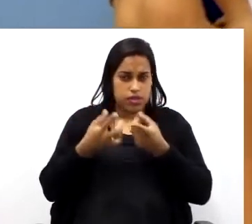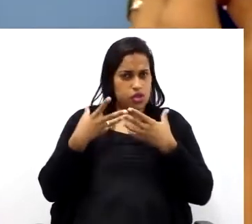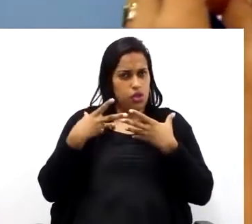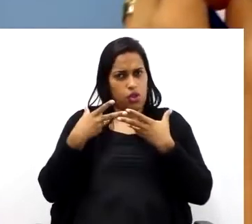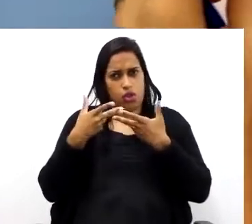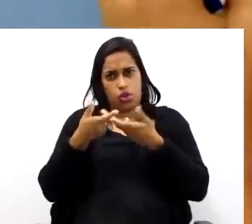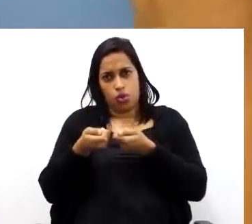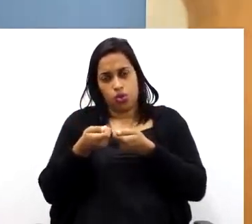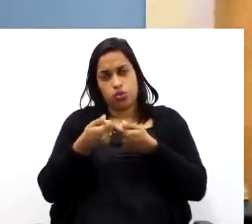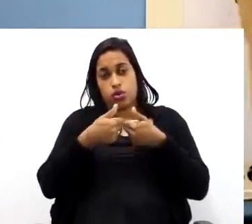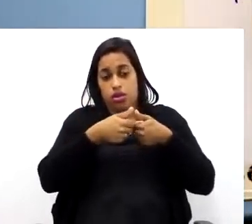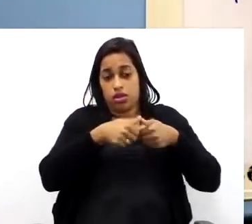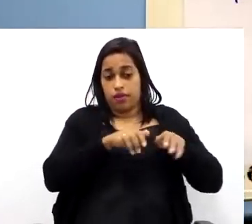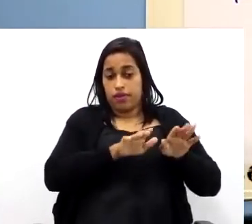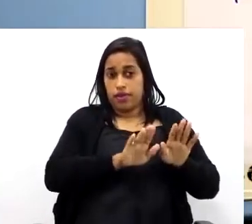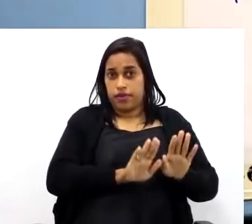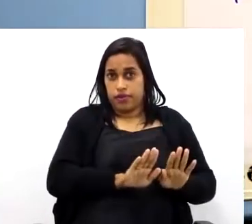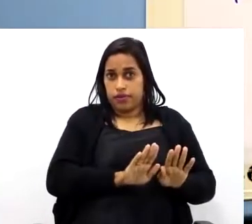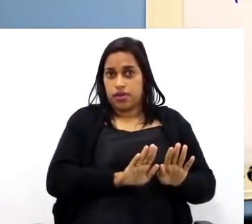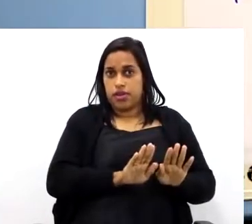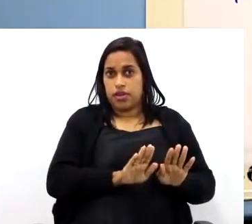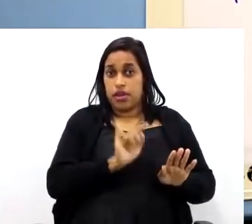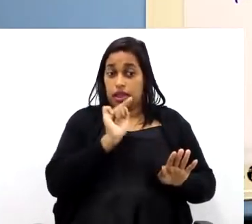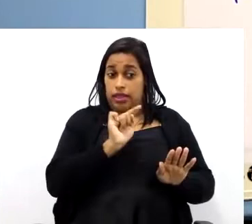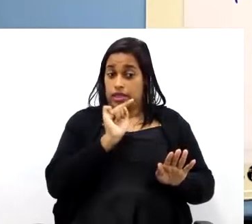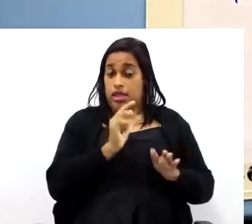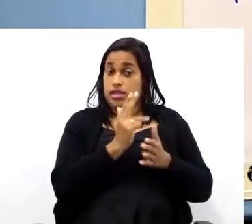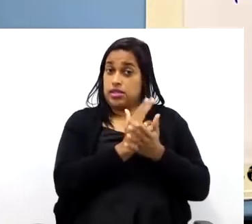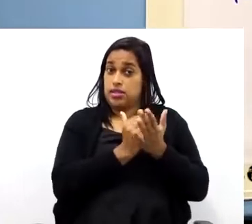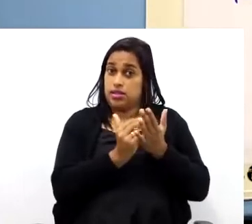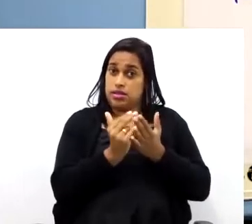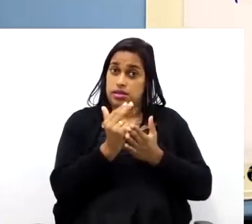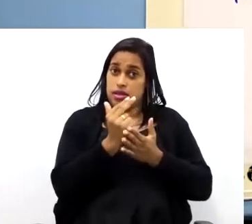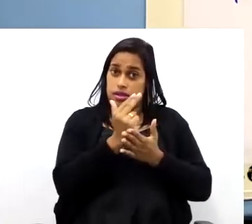ficar aqui nesse desenho.